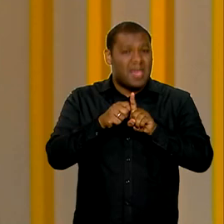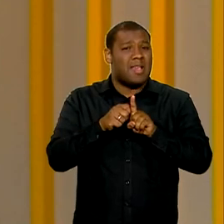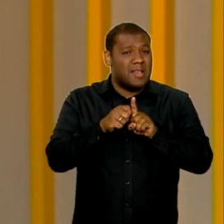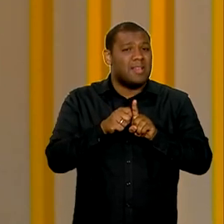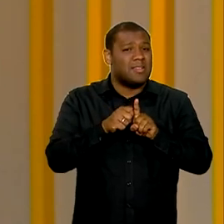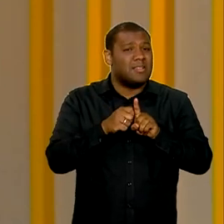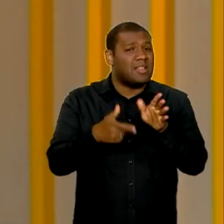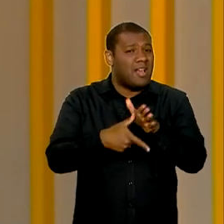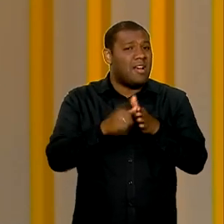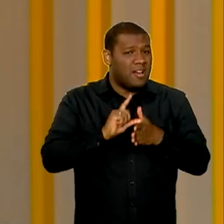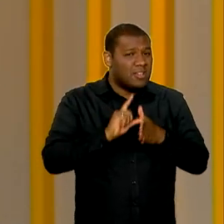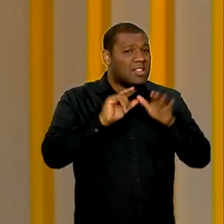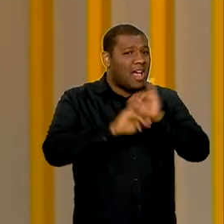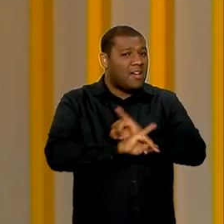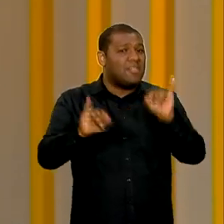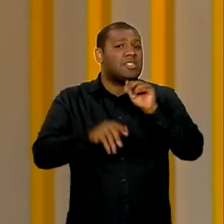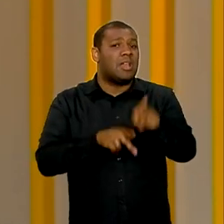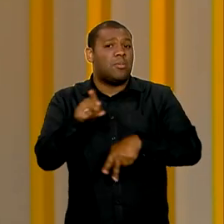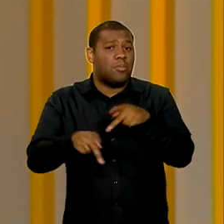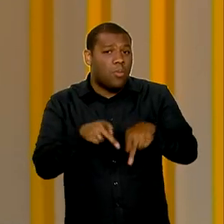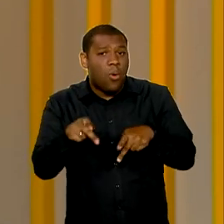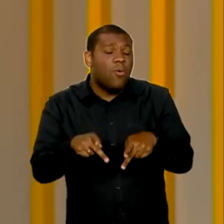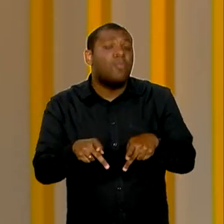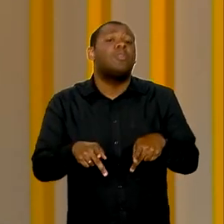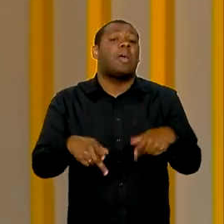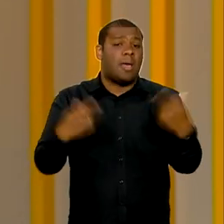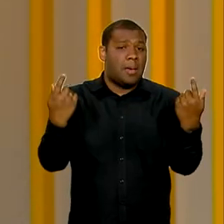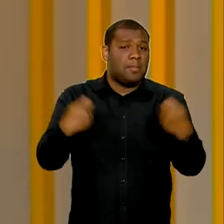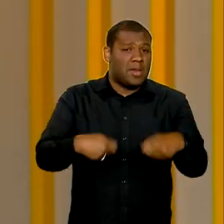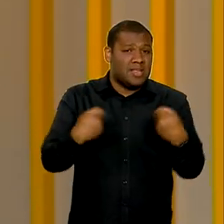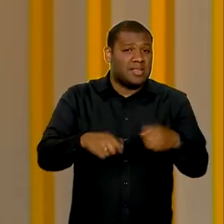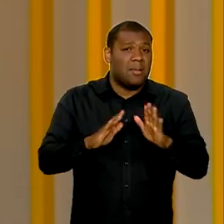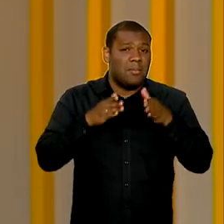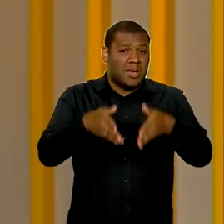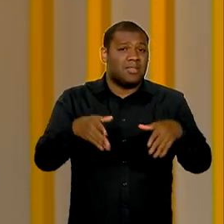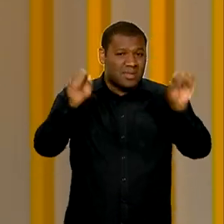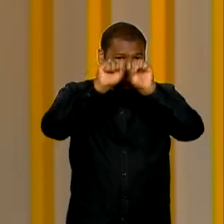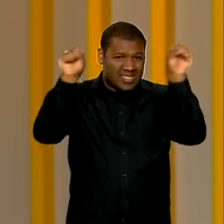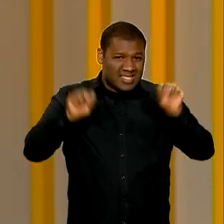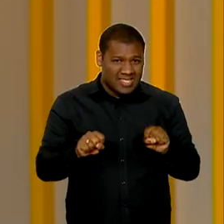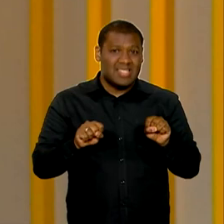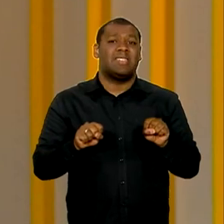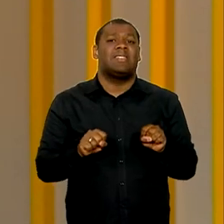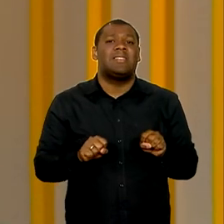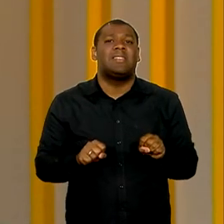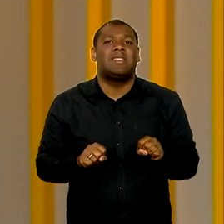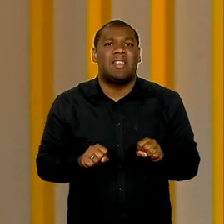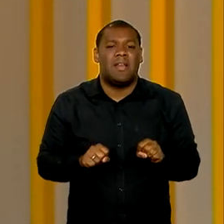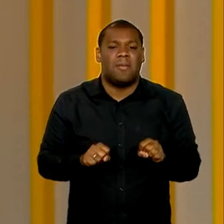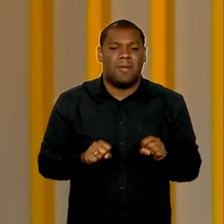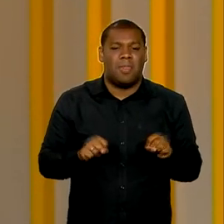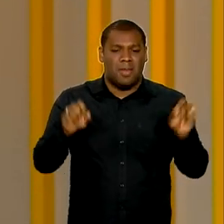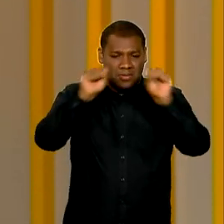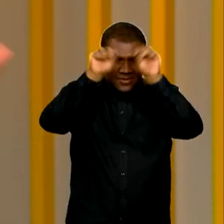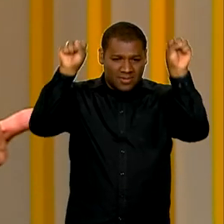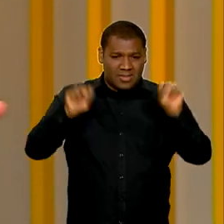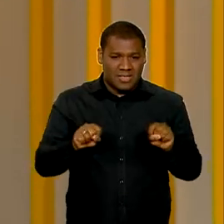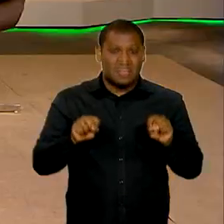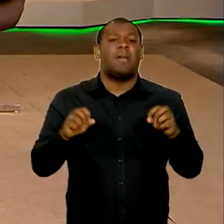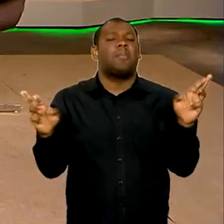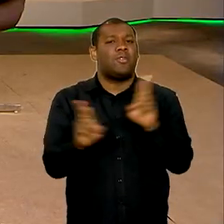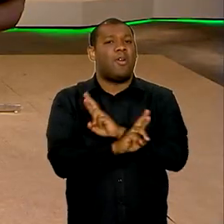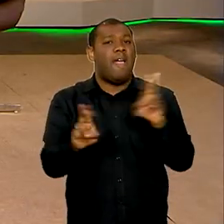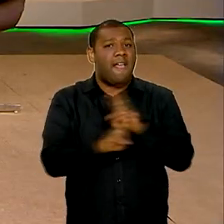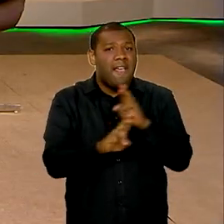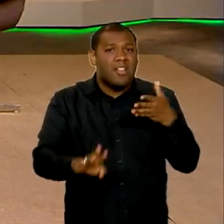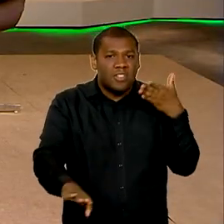população estar aderida, estar fazendo parte do sistema de recebimento de alertas que é proporcionado por toda essa rede.